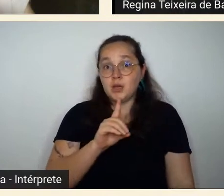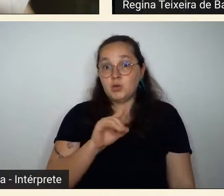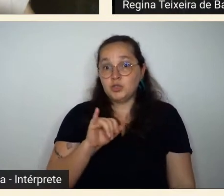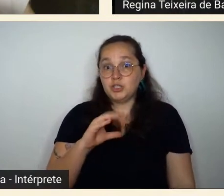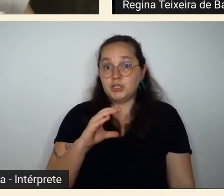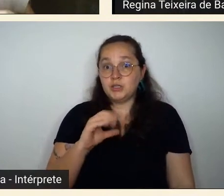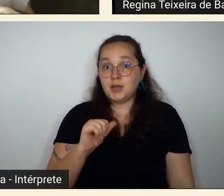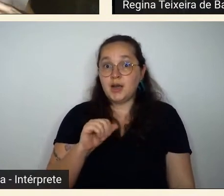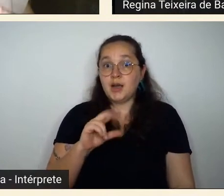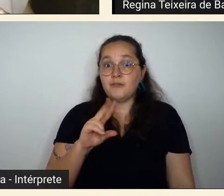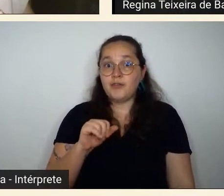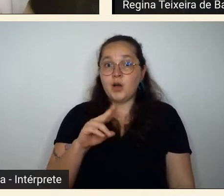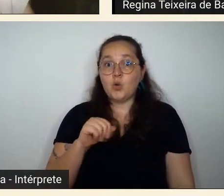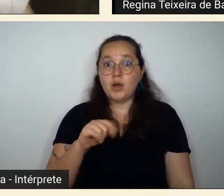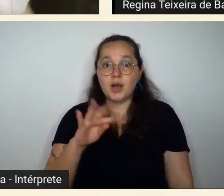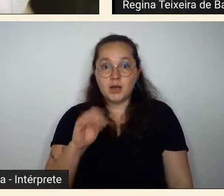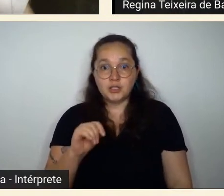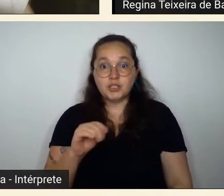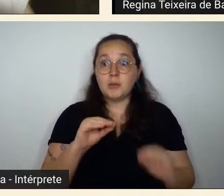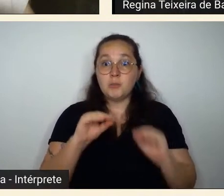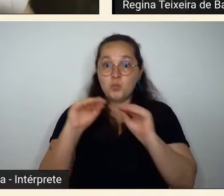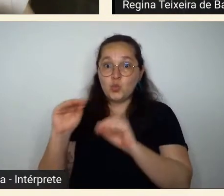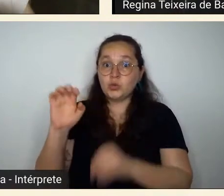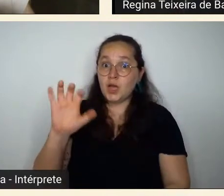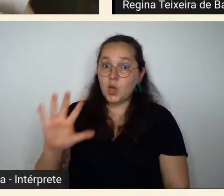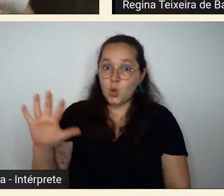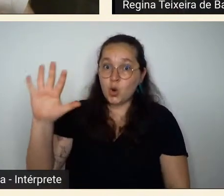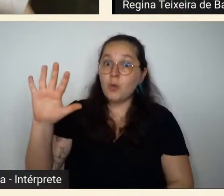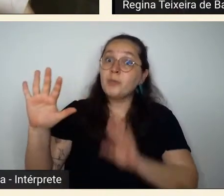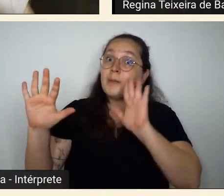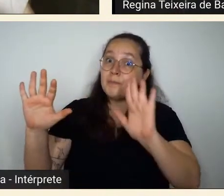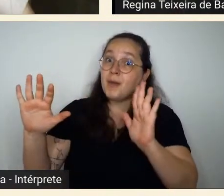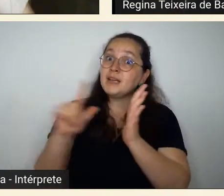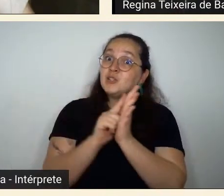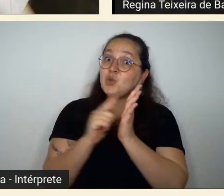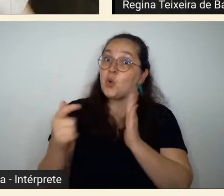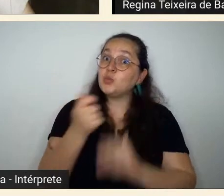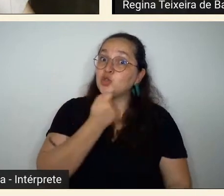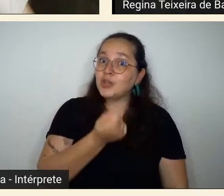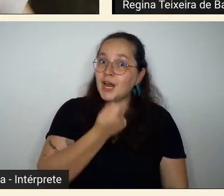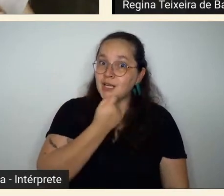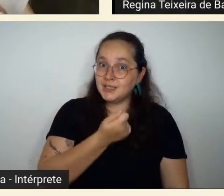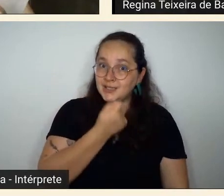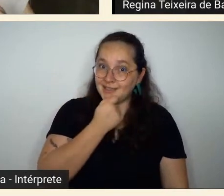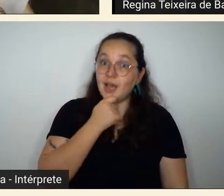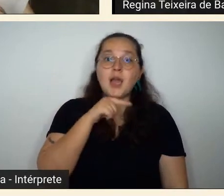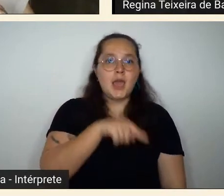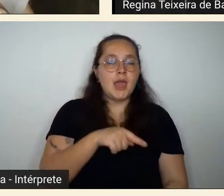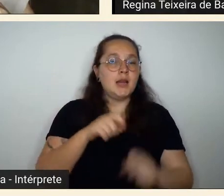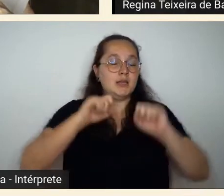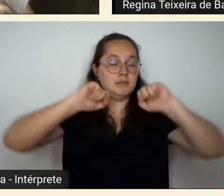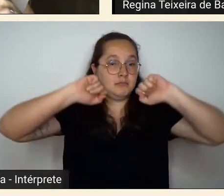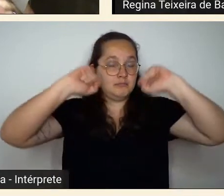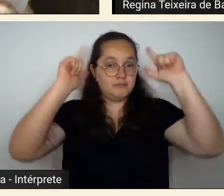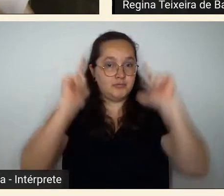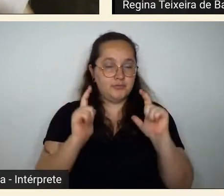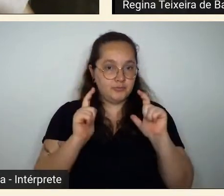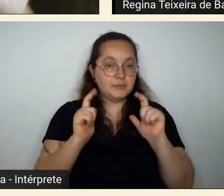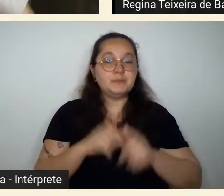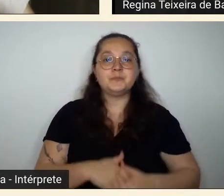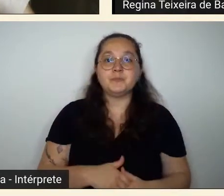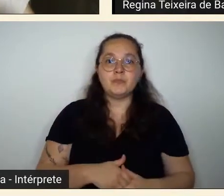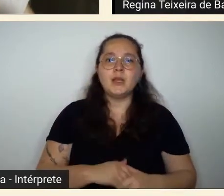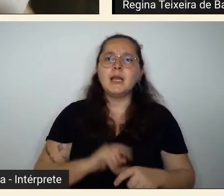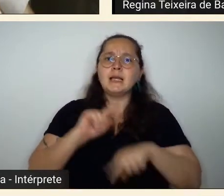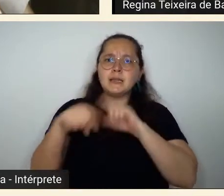1924 como jornalista e também tem os olhos muito abertos e nos traz já na sua volta ao